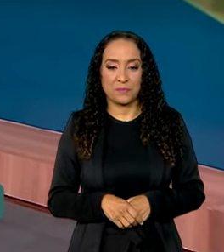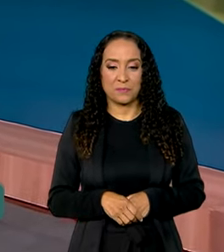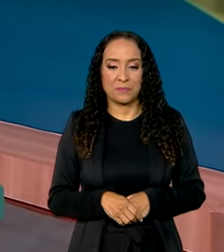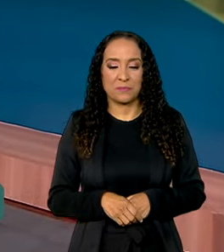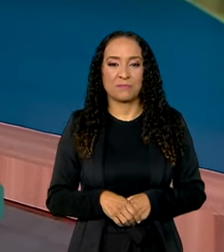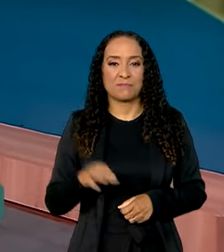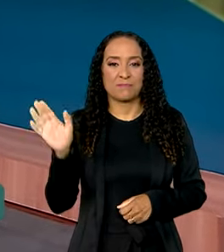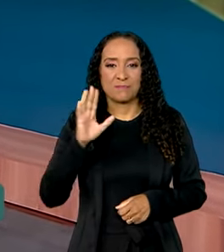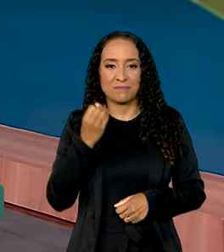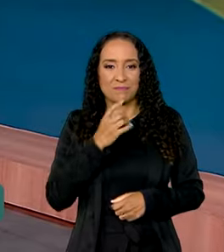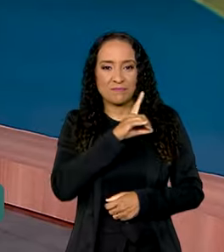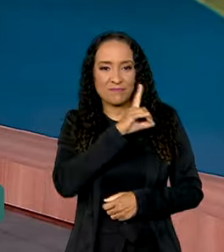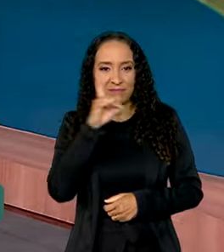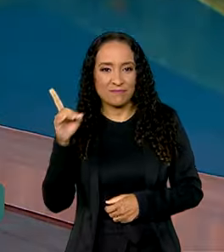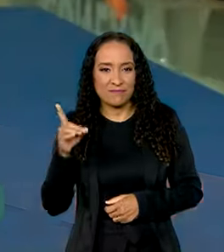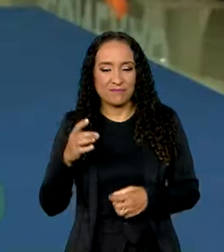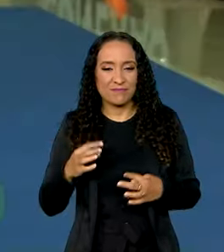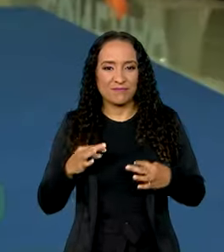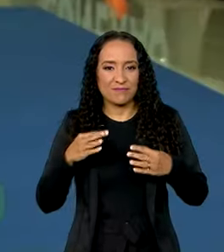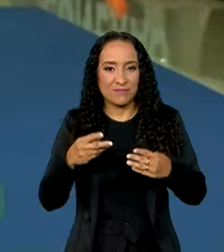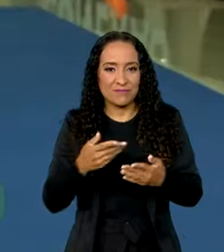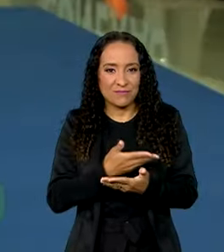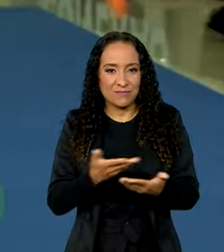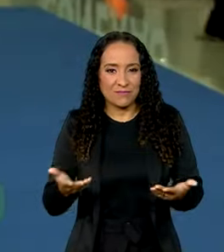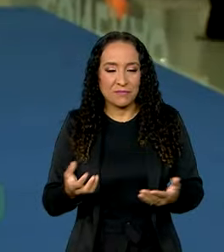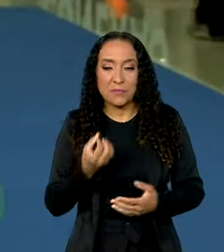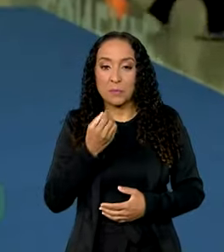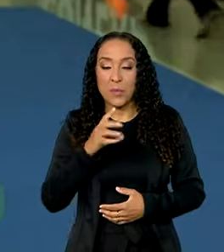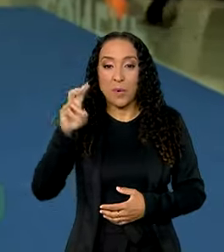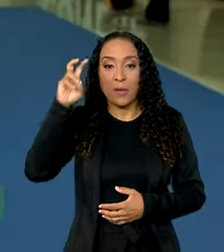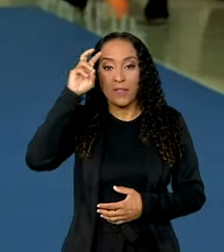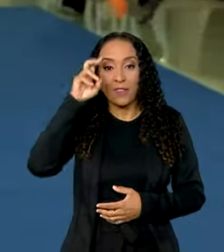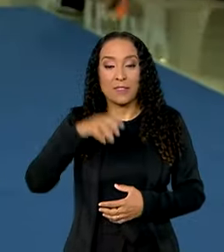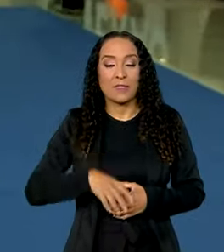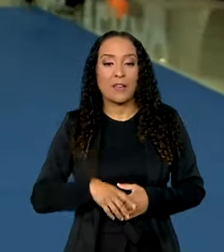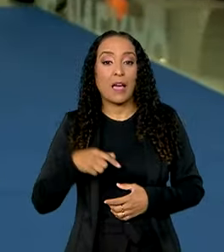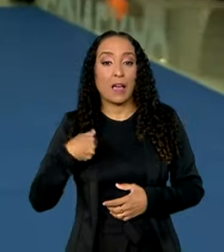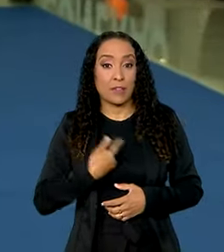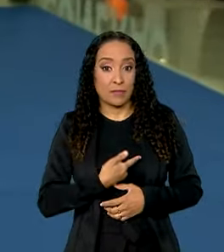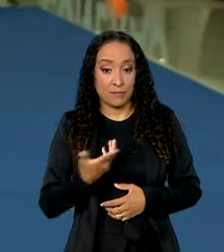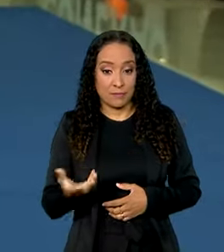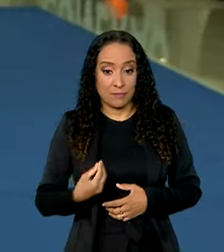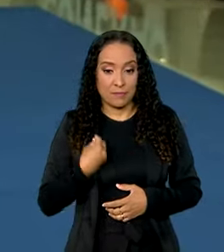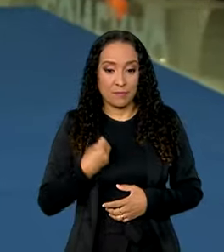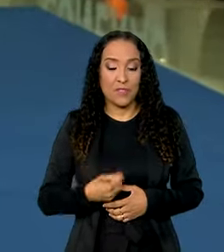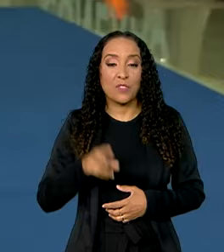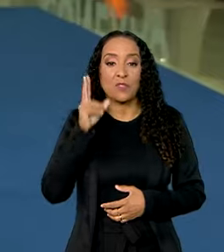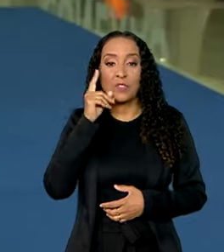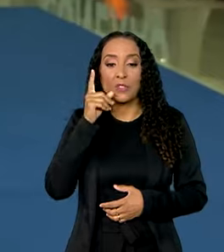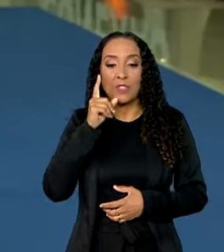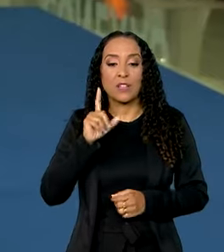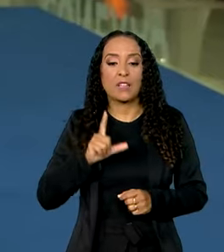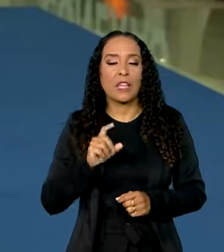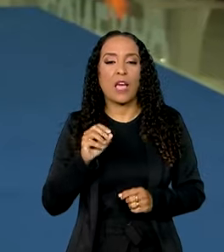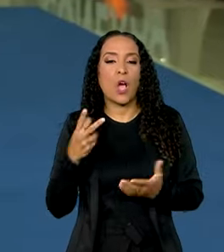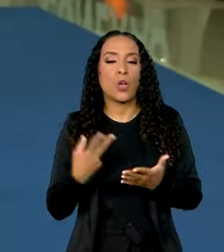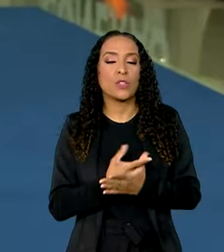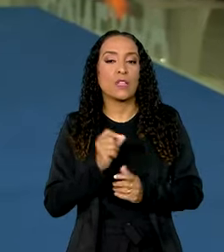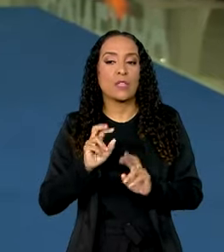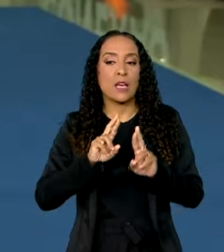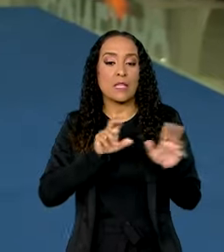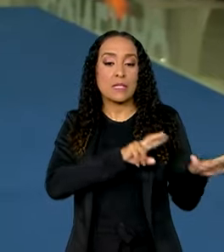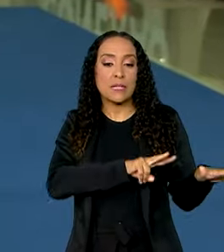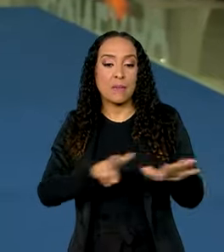Olá, bom dia. Bom dia, Vanessa. Uma boa quinta-feira para você. A gente está aqui em Fortaleza, onde é realizada a Semana